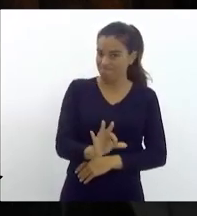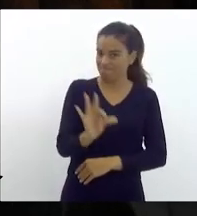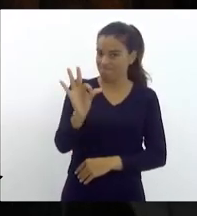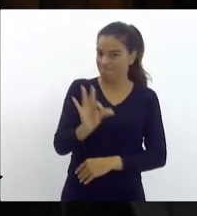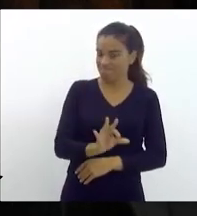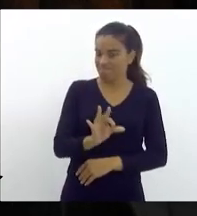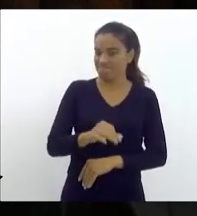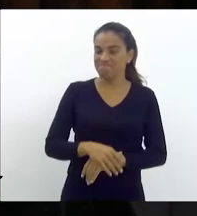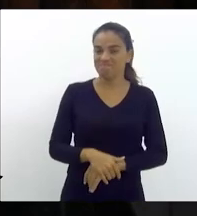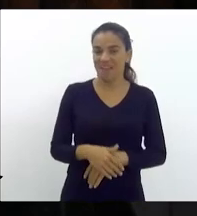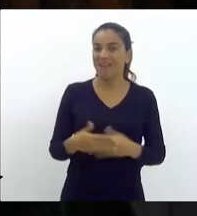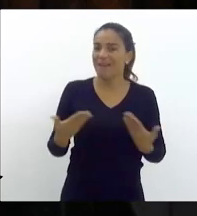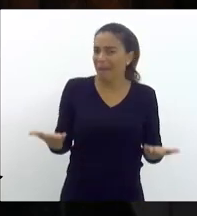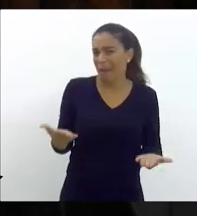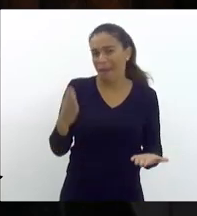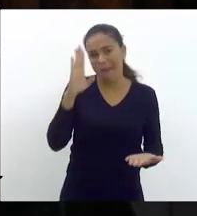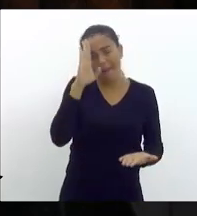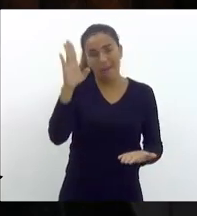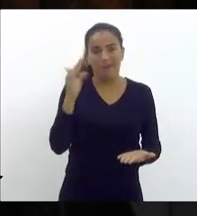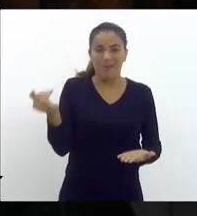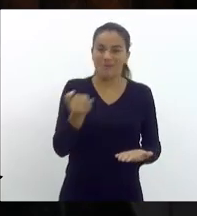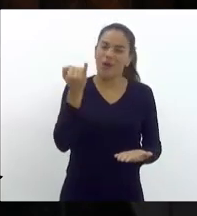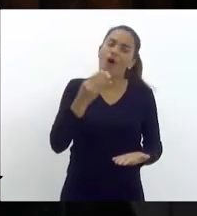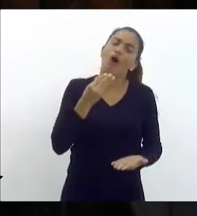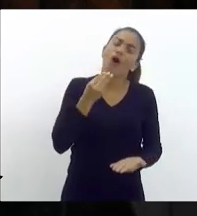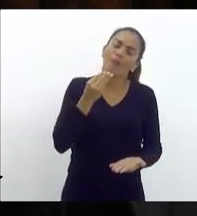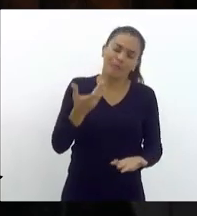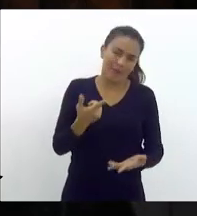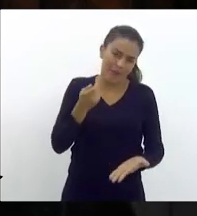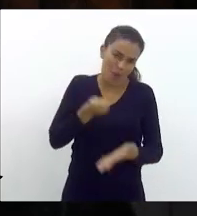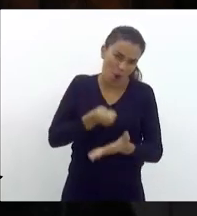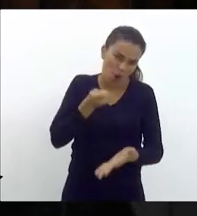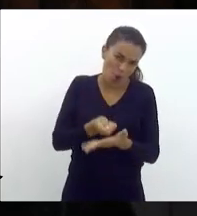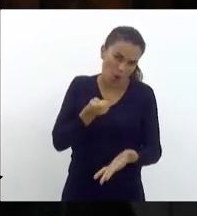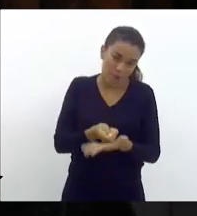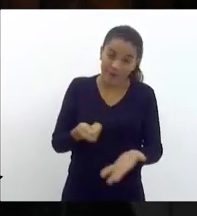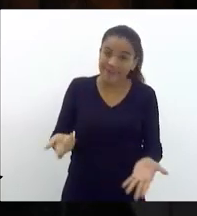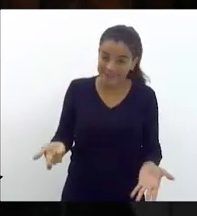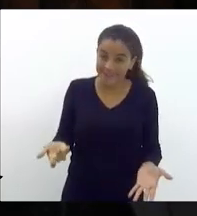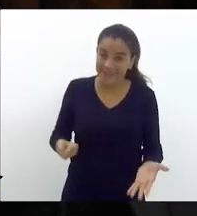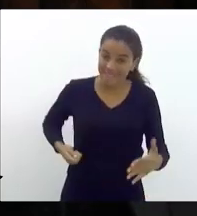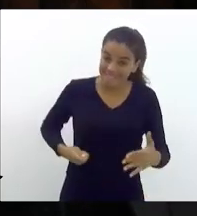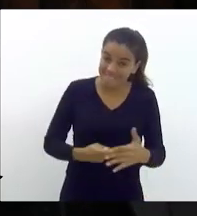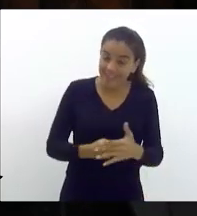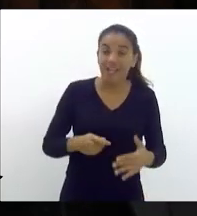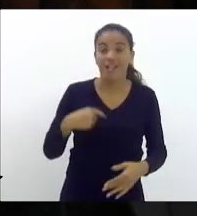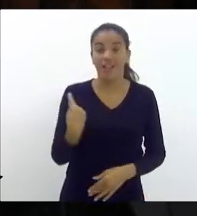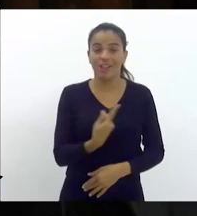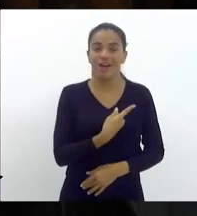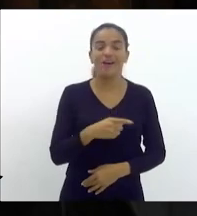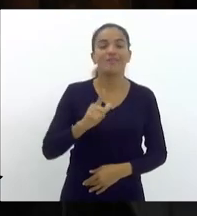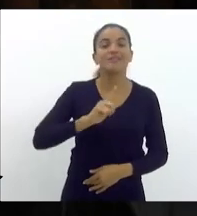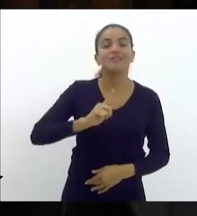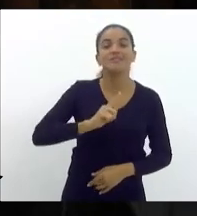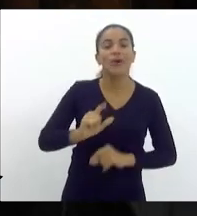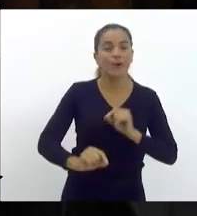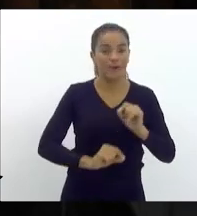E é fundamental, até porque obrigatório também o E, que nós tenhamos